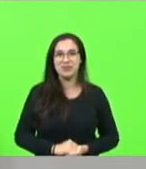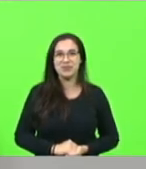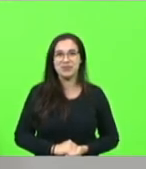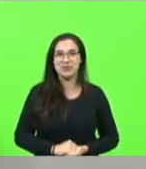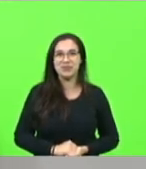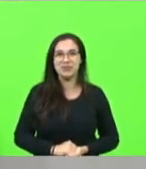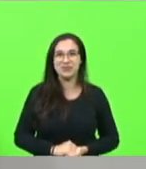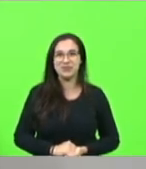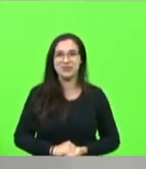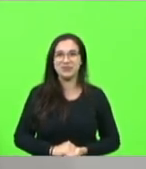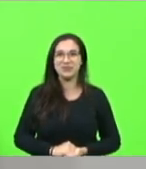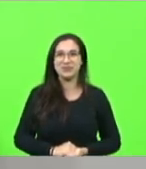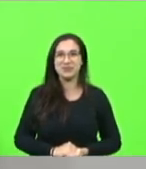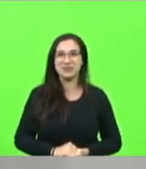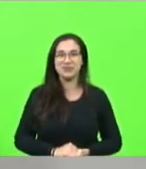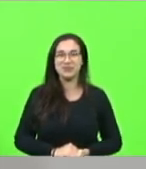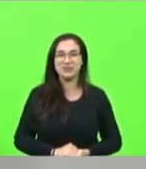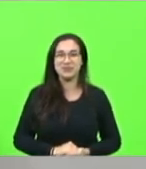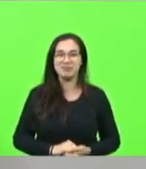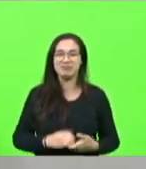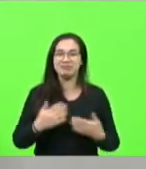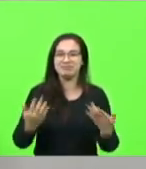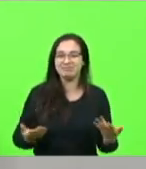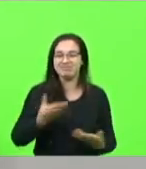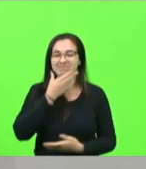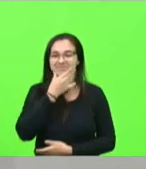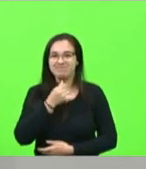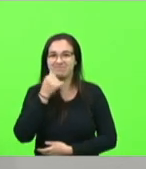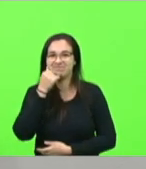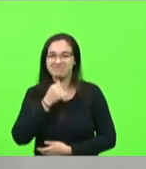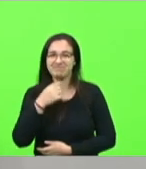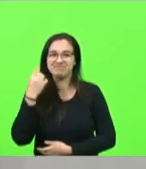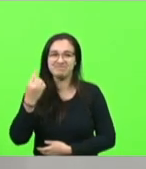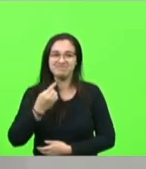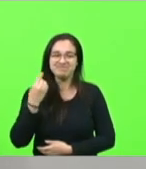Bom, senhores, senhoras deputadas, senhores deputados,